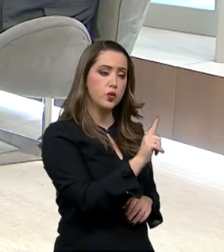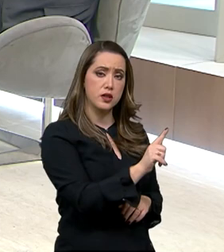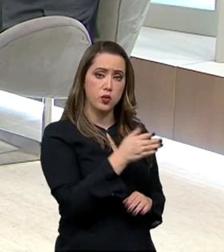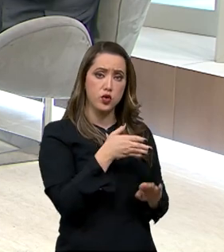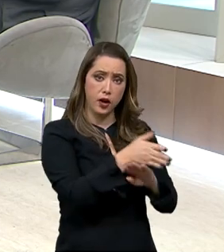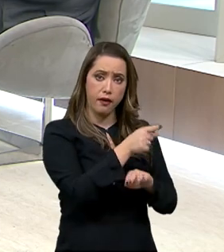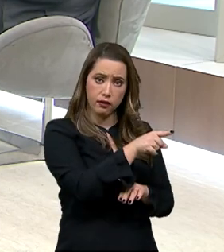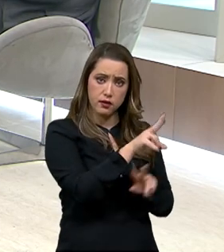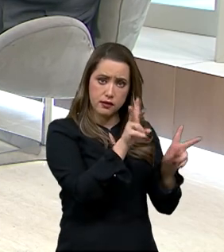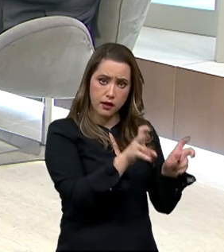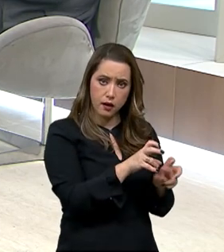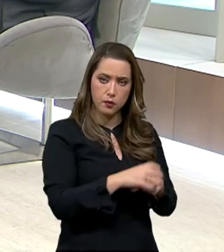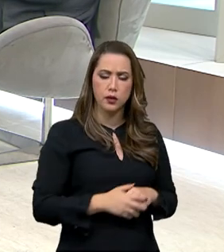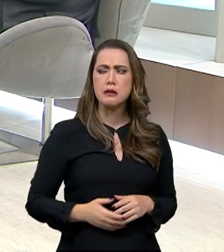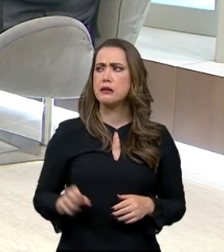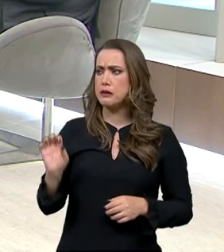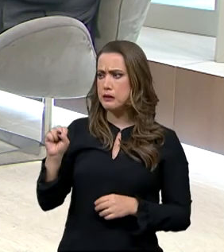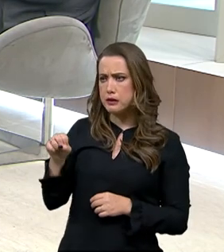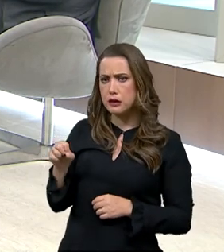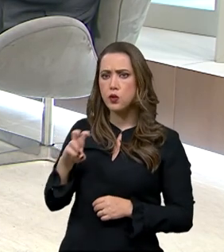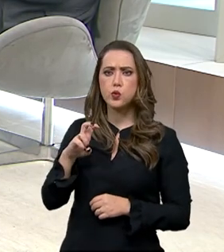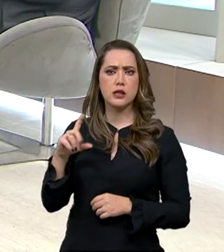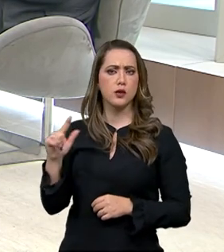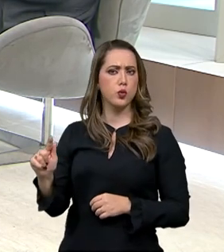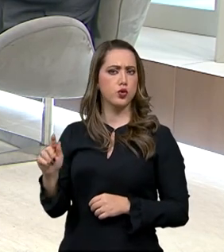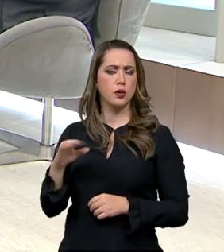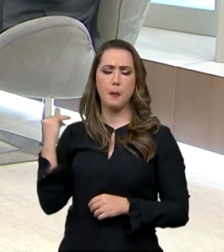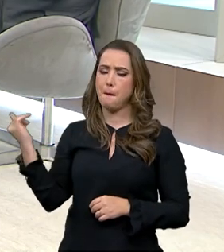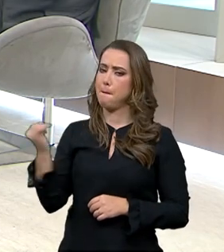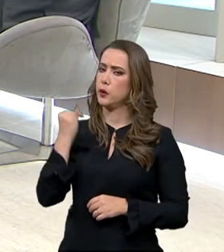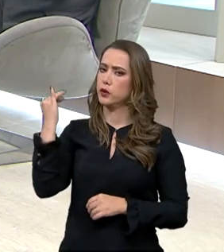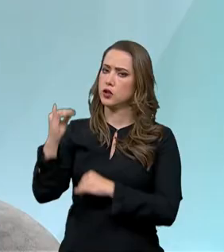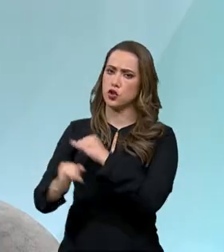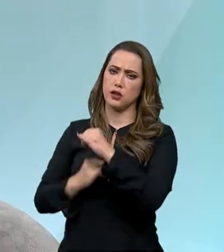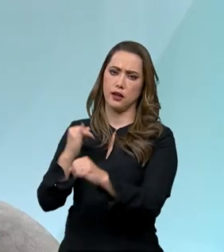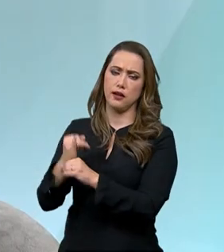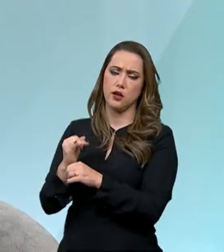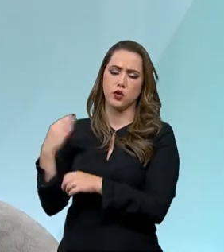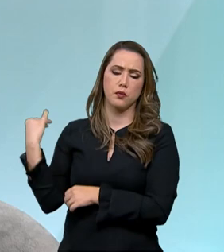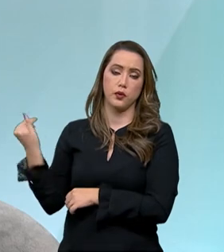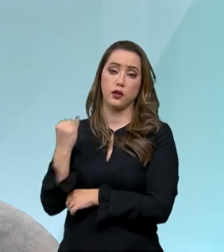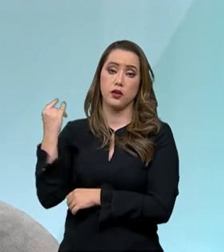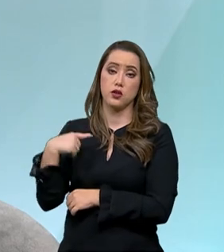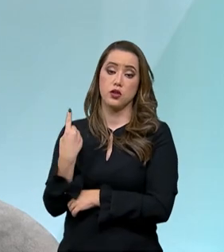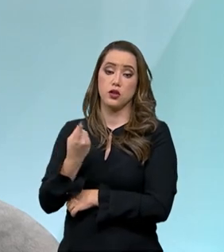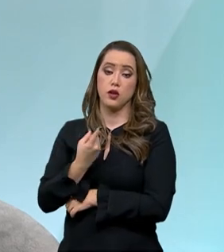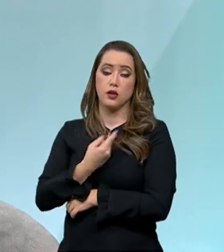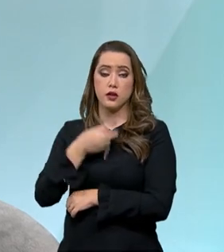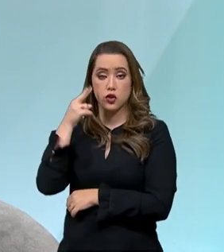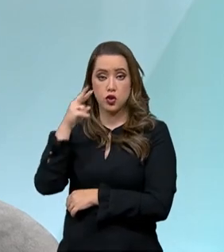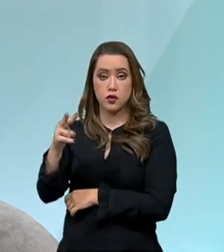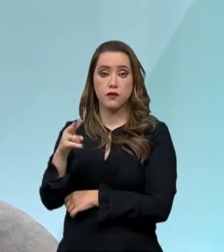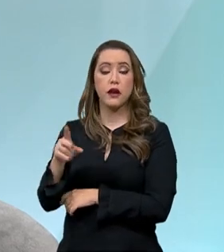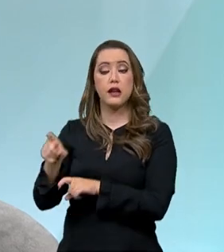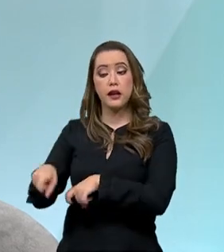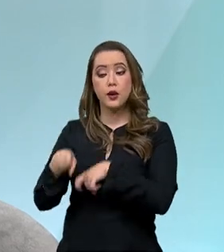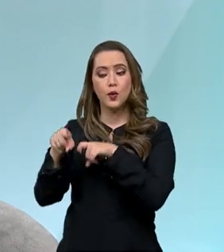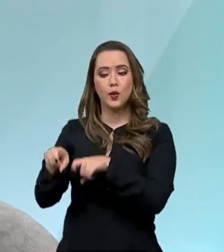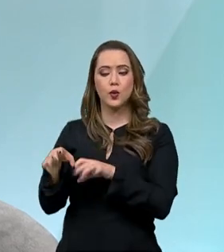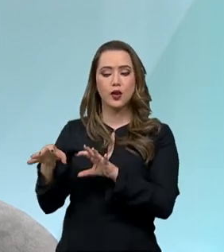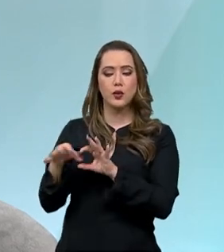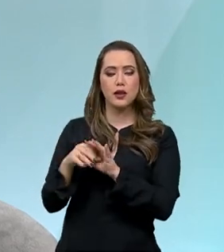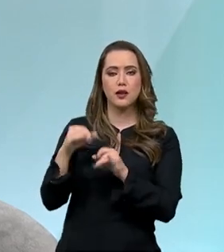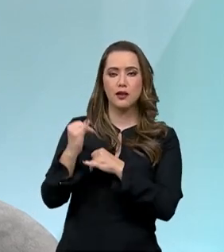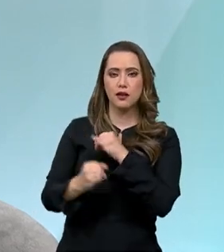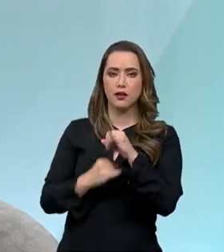5G entra com certeza, Roberto. Nós, na agricultura digital, nós já tivemos a oportunidade, no ano